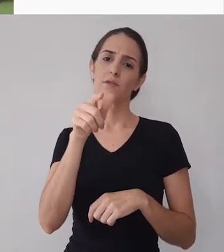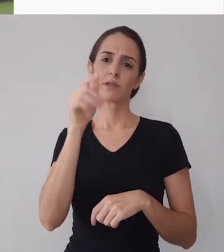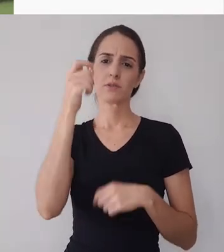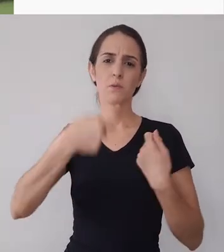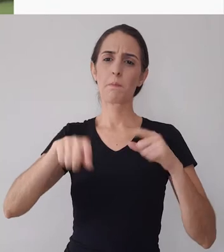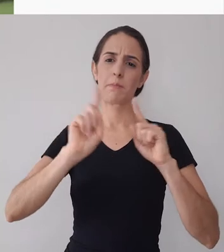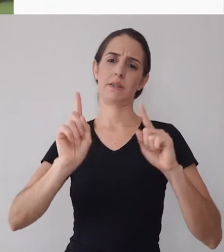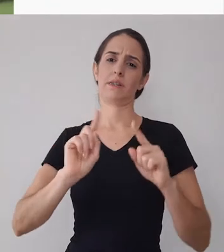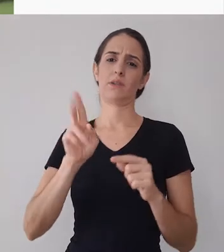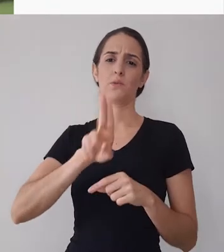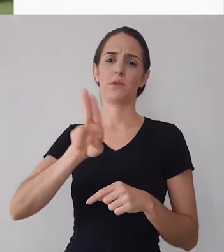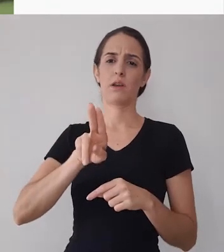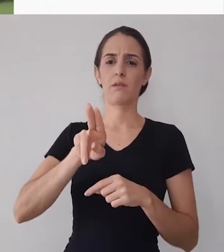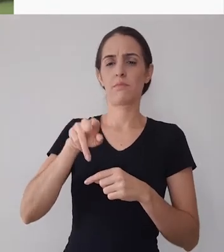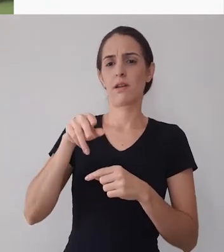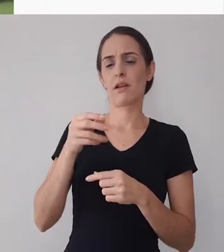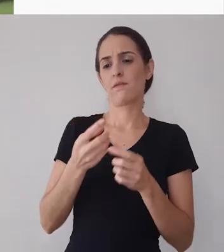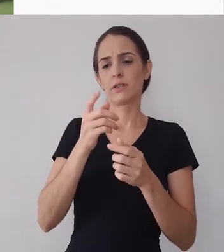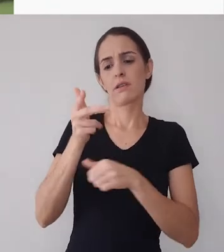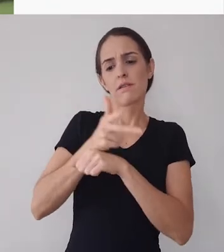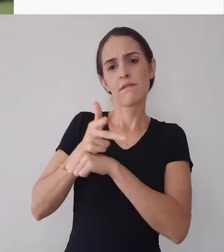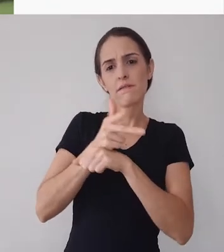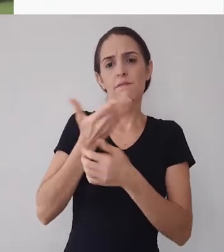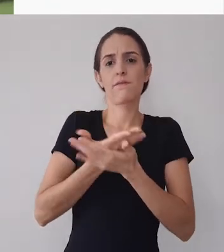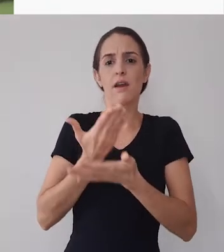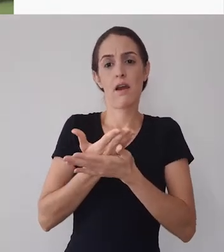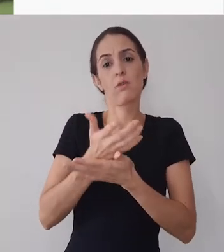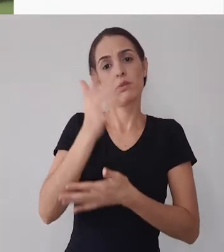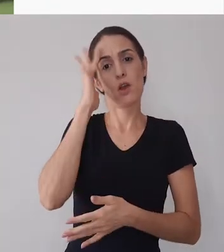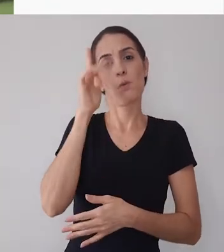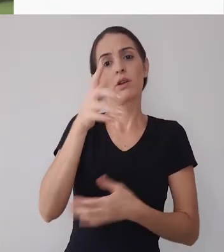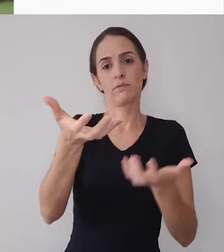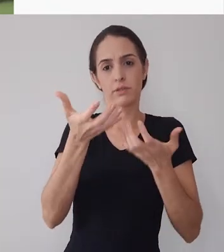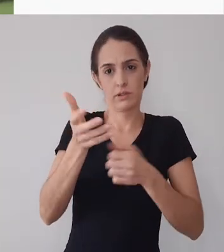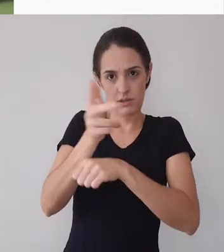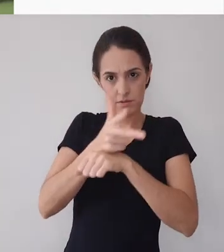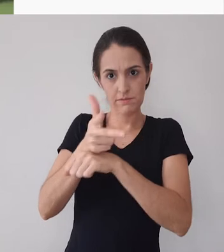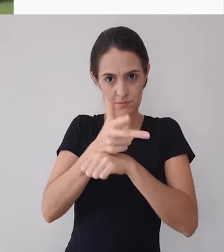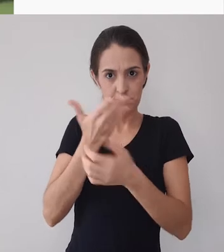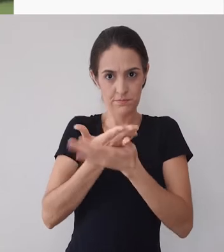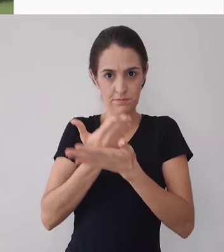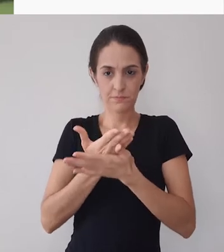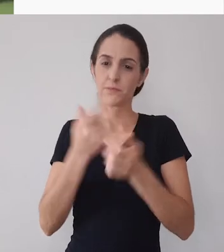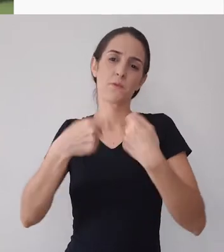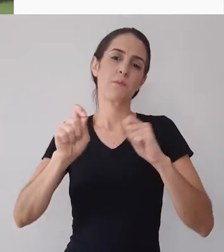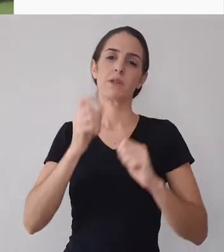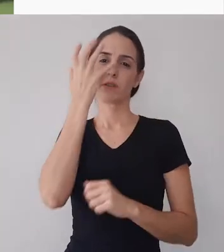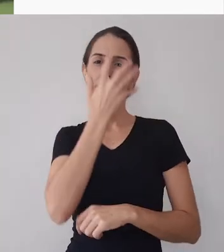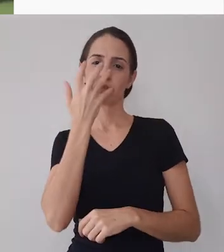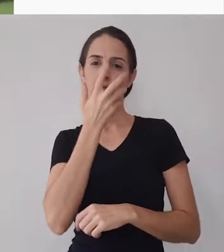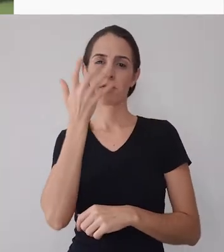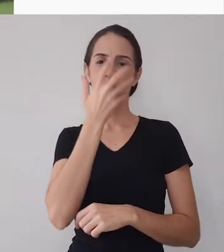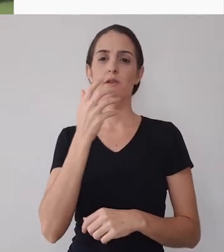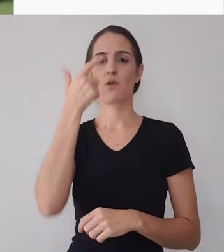que acredito que não vai ser útil para pessoas que estão em aula ou criando aulas como possivelmente é o seu caso e existe aqui também a